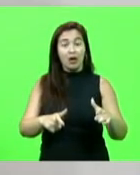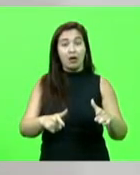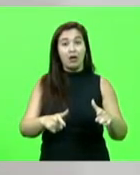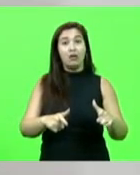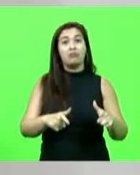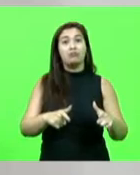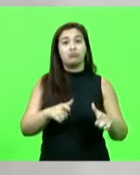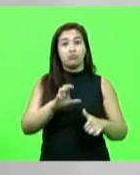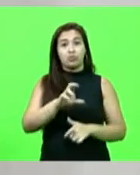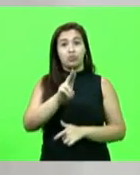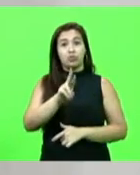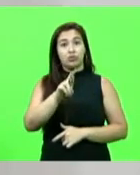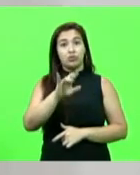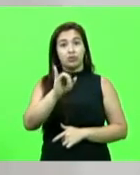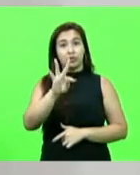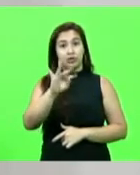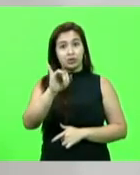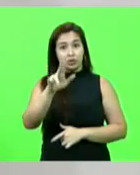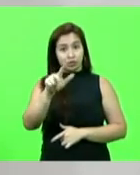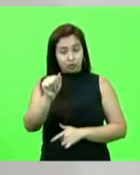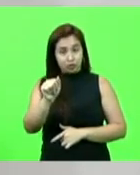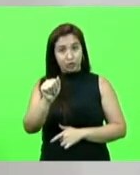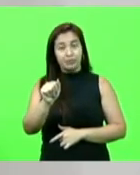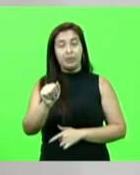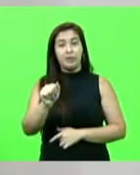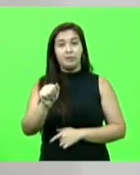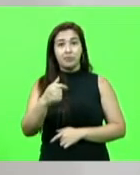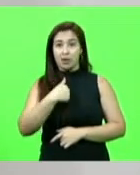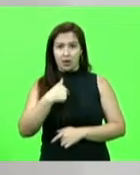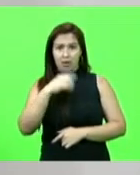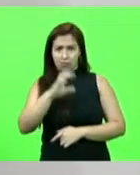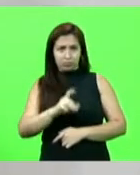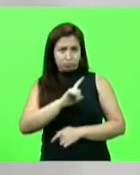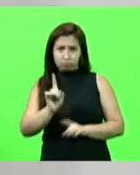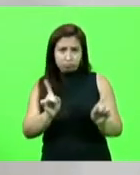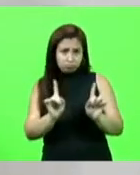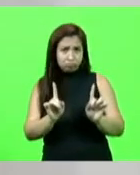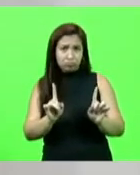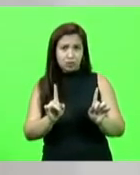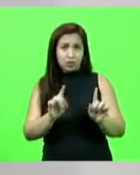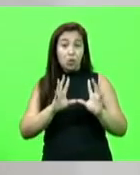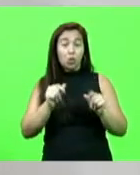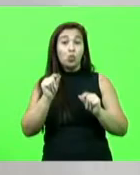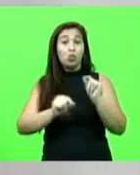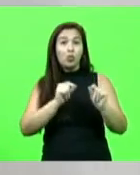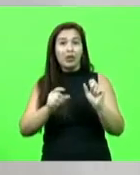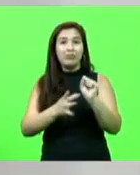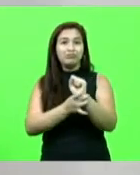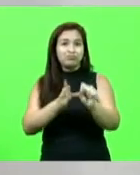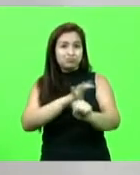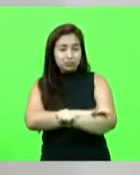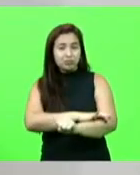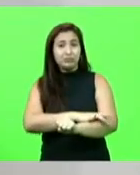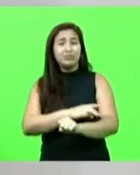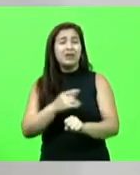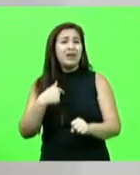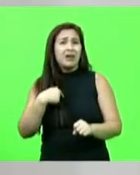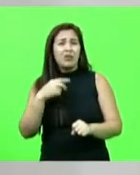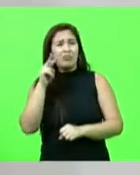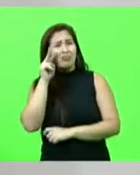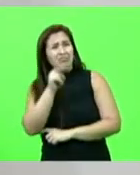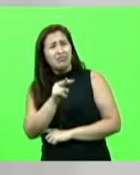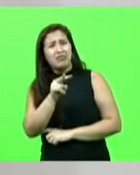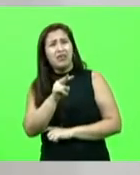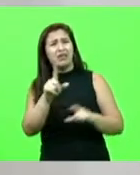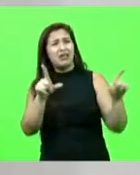não sou católica, minha família toda é evangélica, nós somos de tradição evangélica. Mesmo assim, isso daqui é indignante para qualquer um que